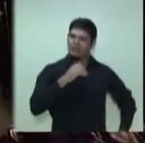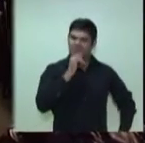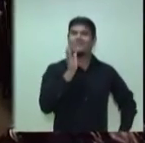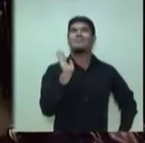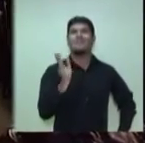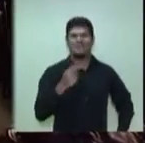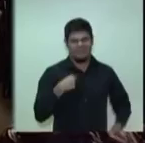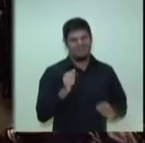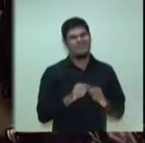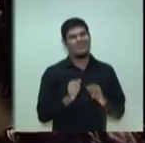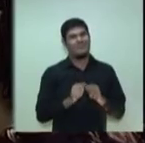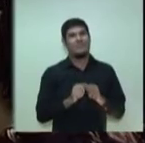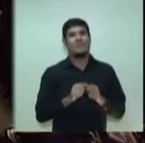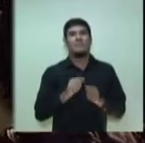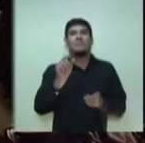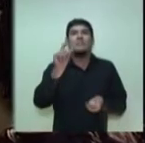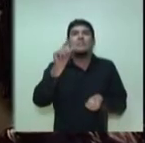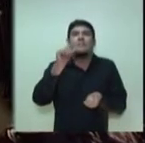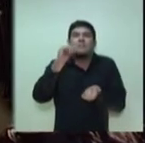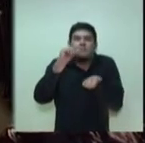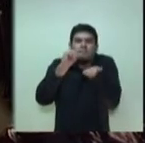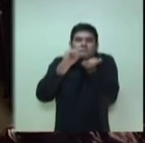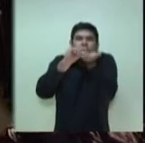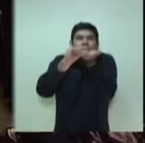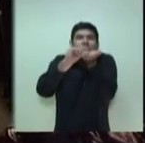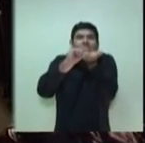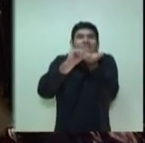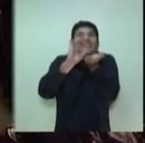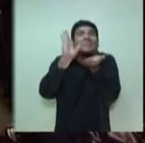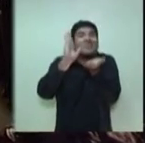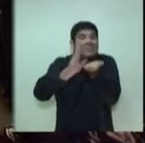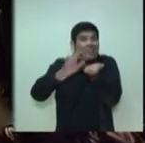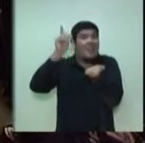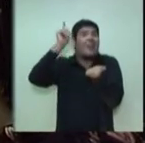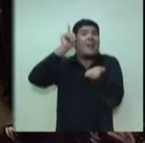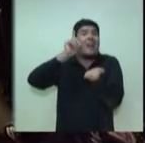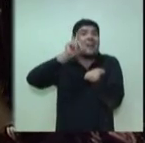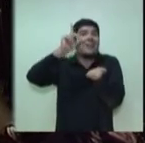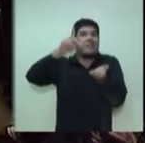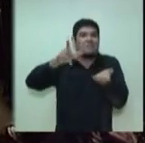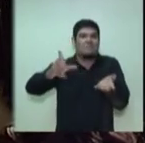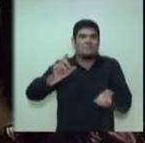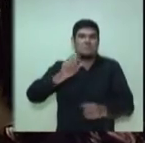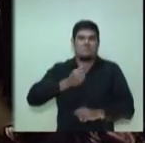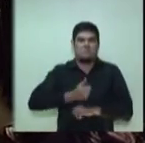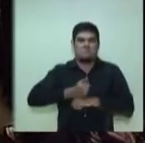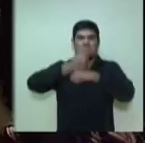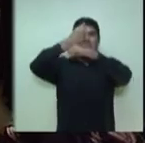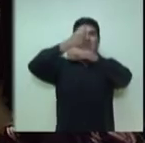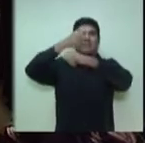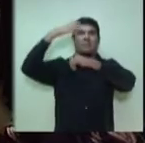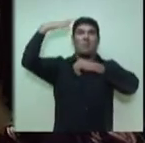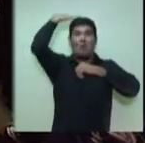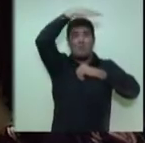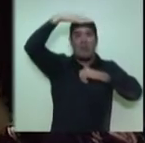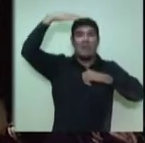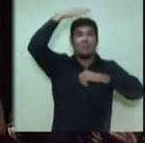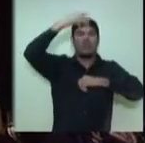Custo baixíssimo e já recebemos um prêmio no México de terceira maior